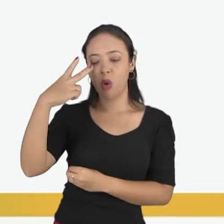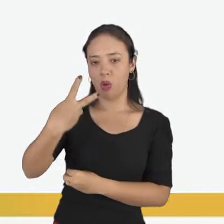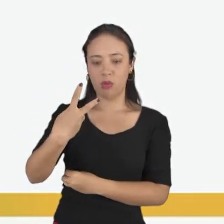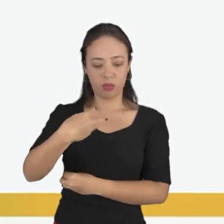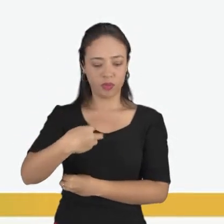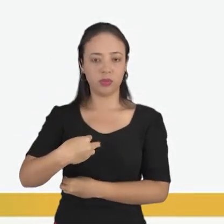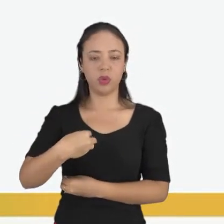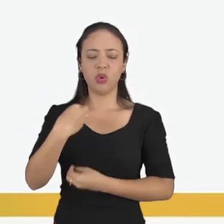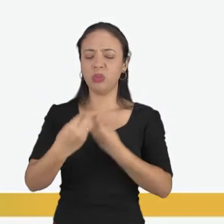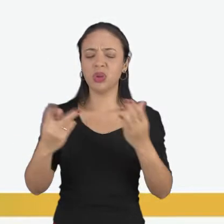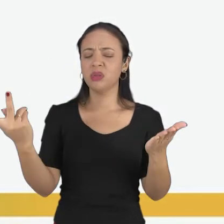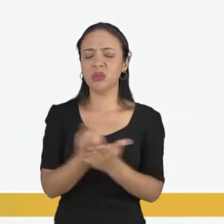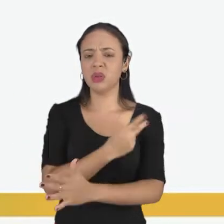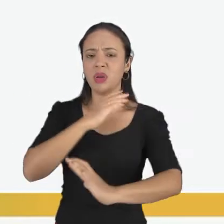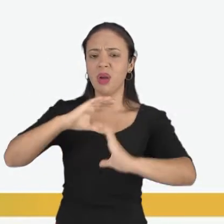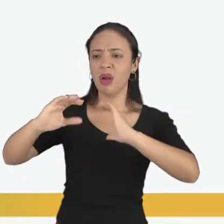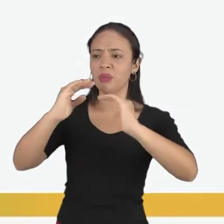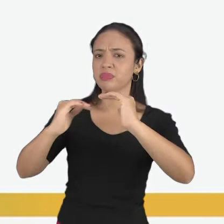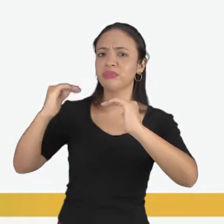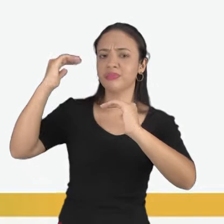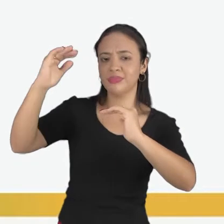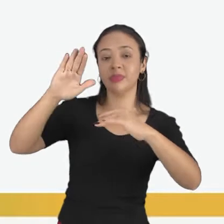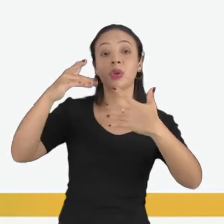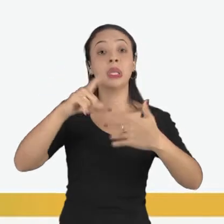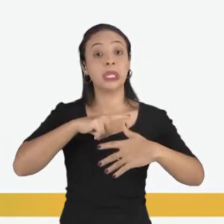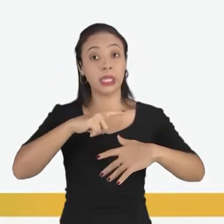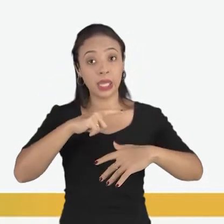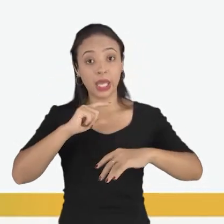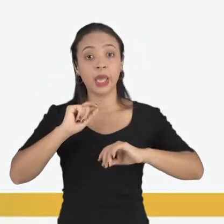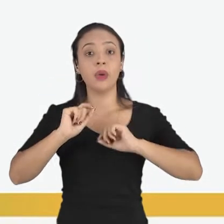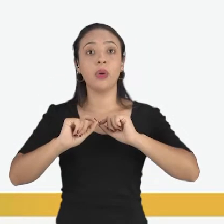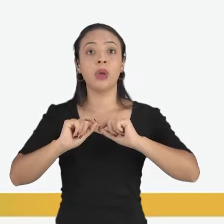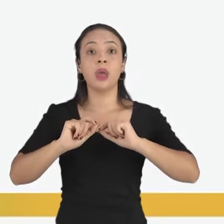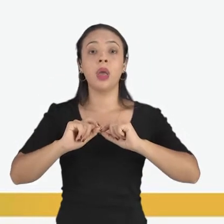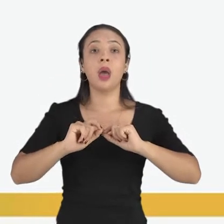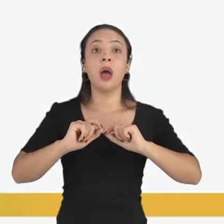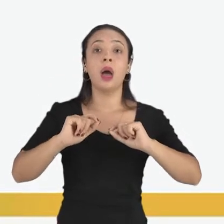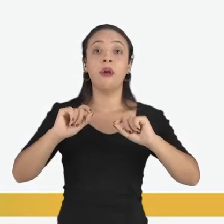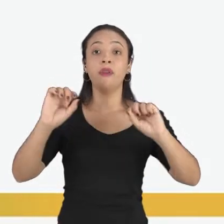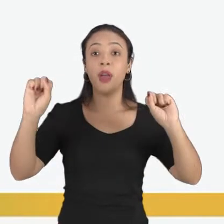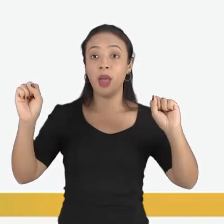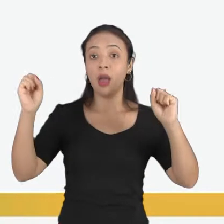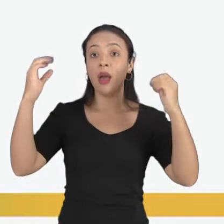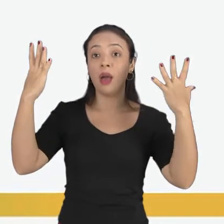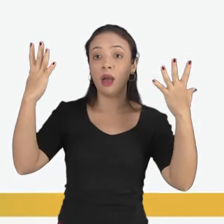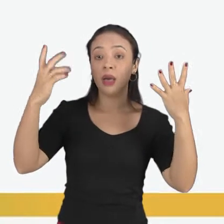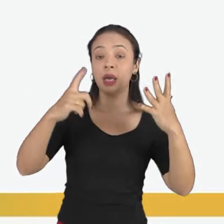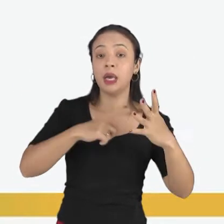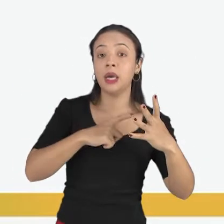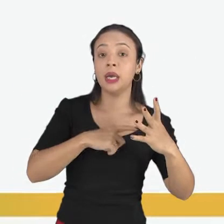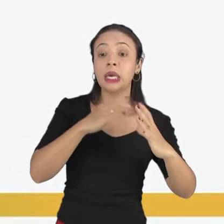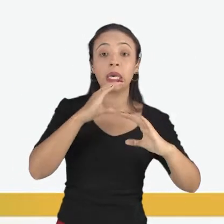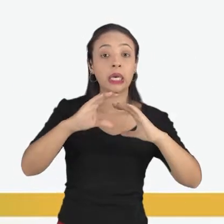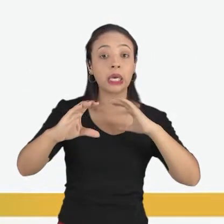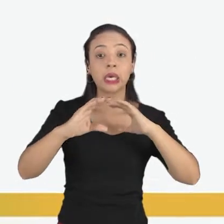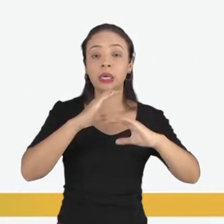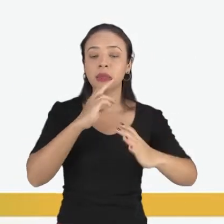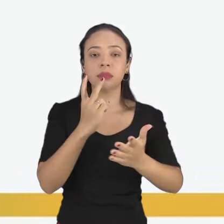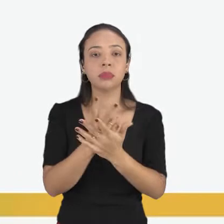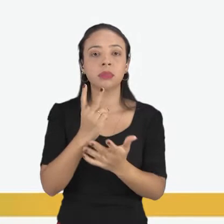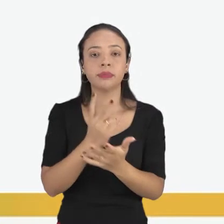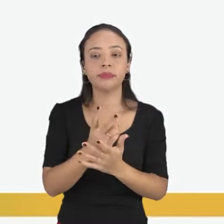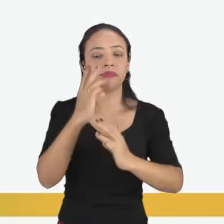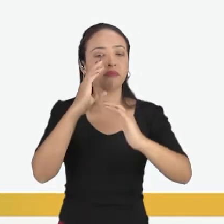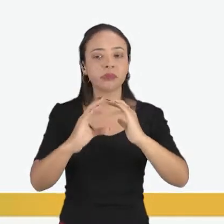deles com o transcendente? Então, no cerimonial deles, eles cantam hinos que foram recebidos dos mestres do Santo